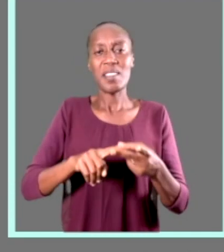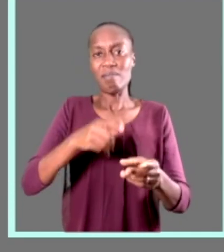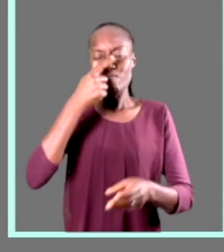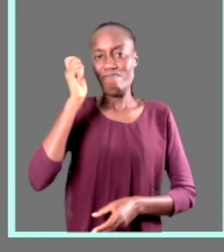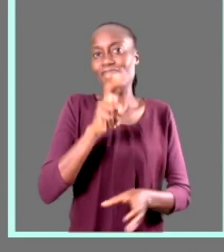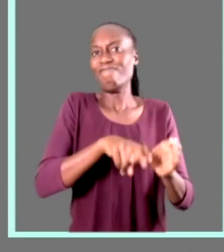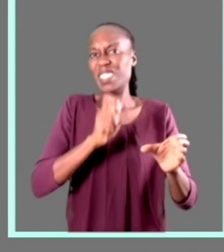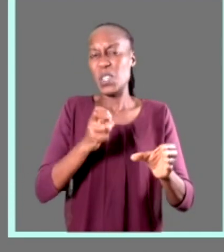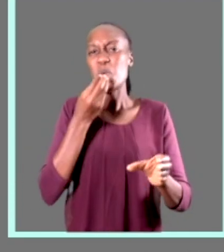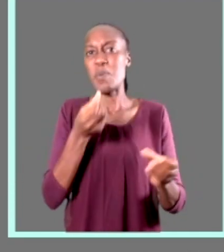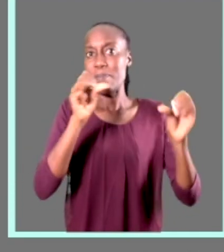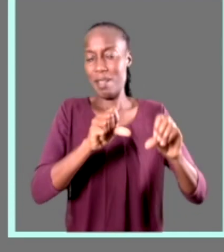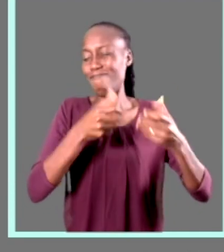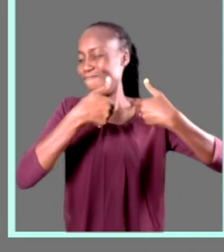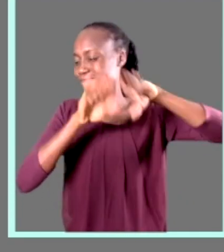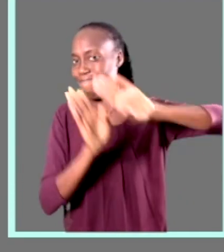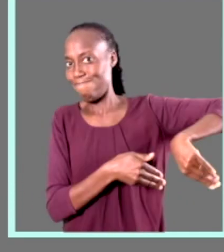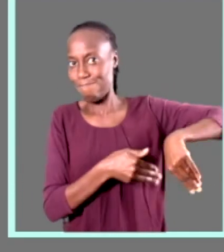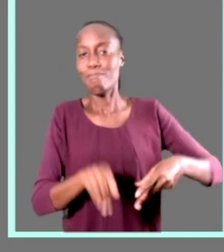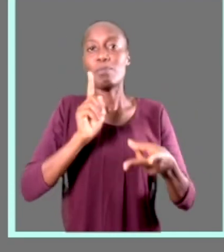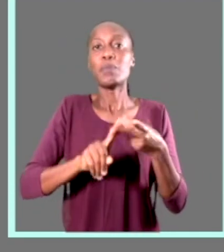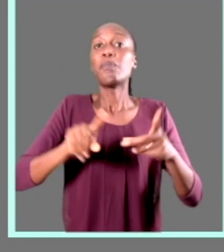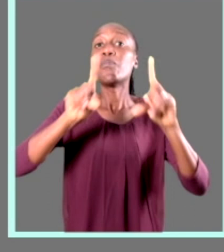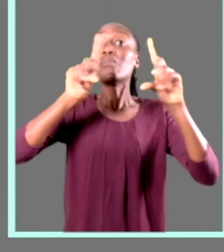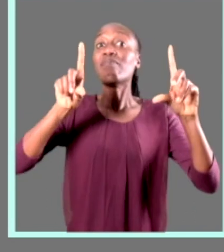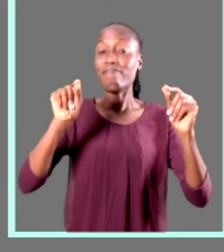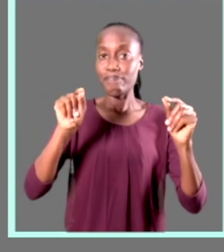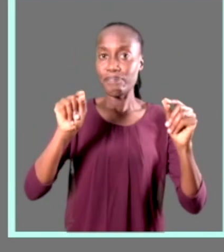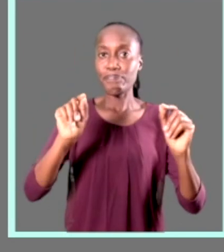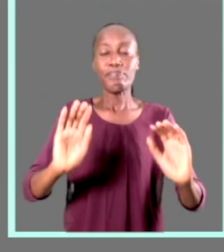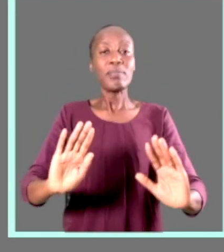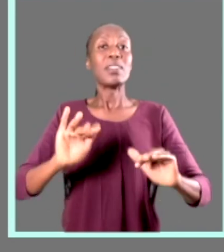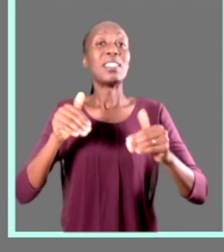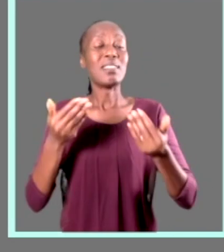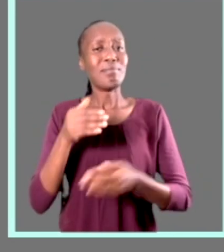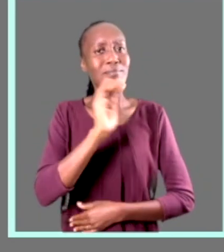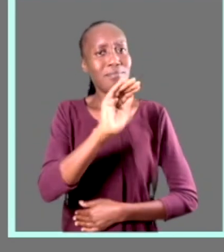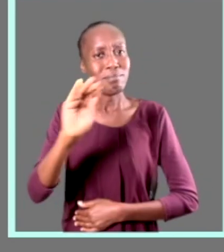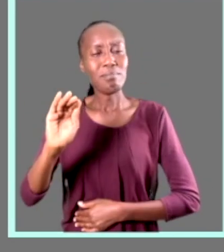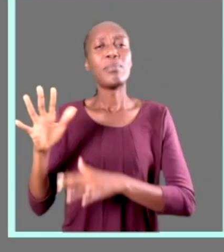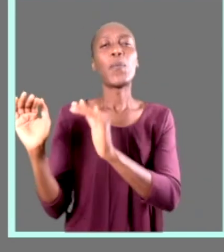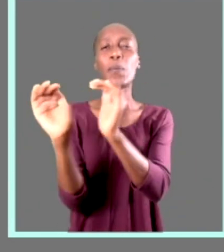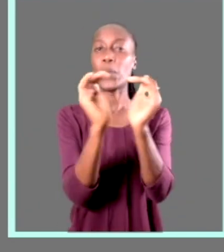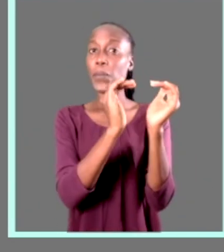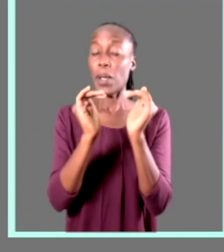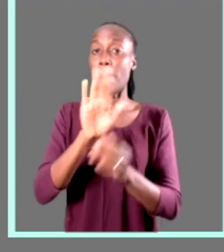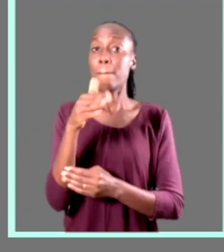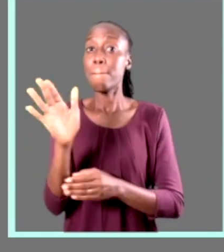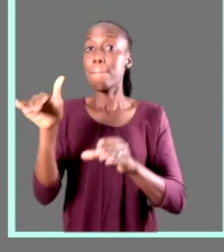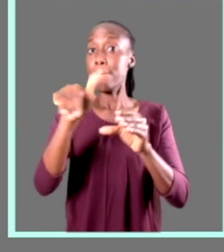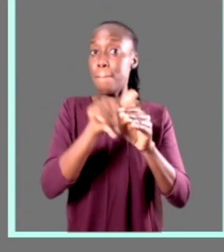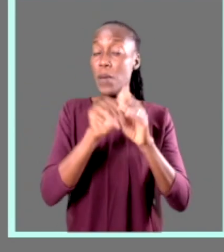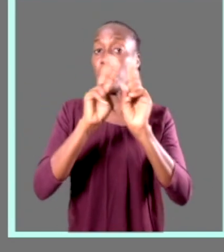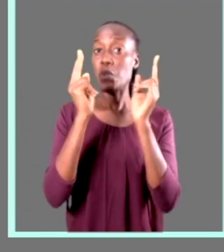conduzam à desnutrição crônica. Apelamos de igual modo aos membros do Conselho Executivo